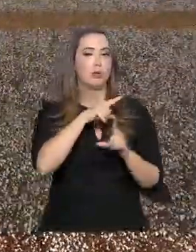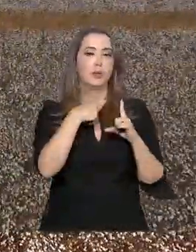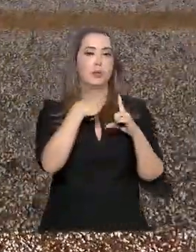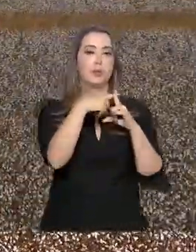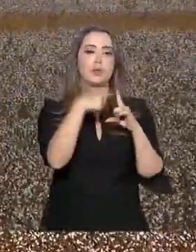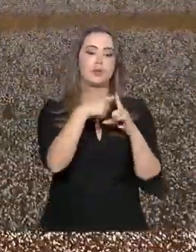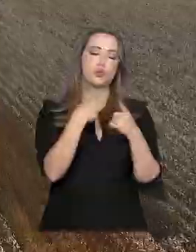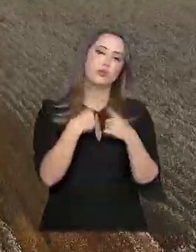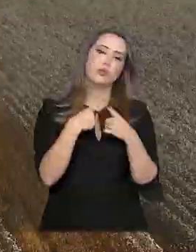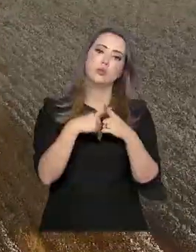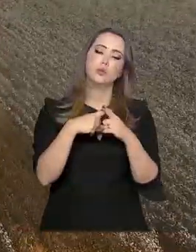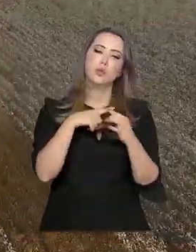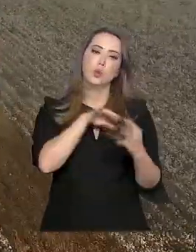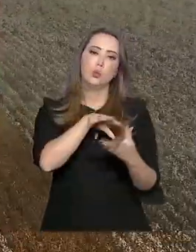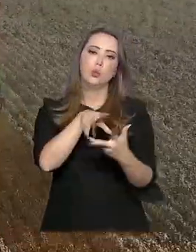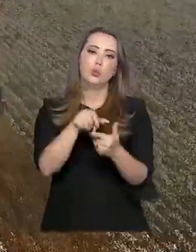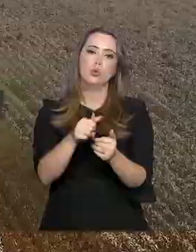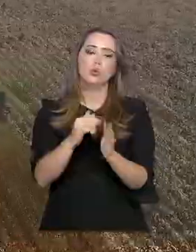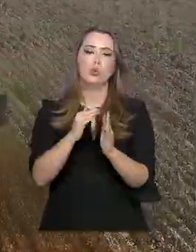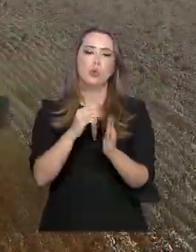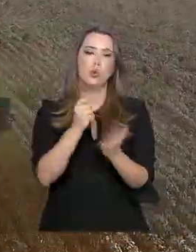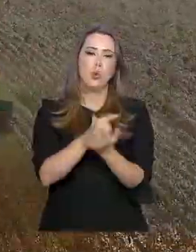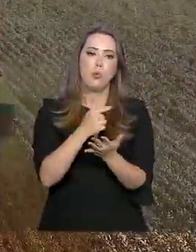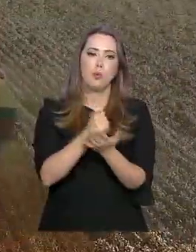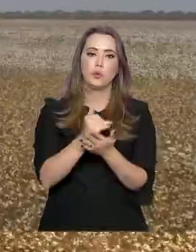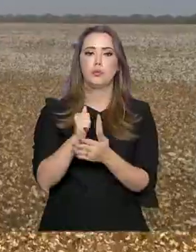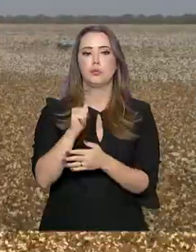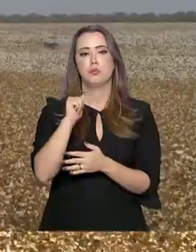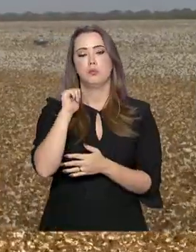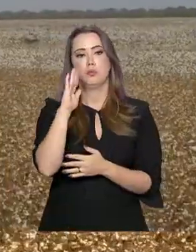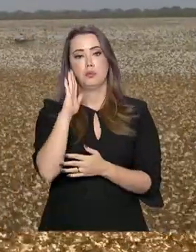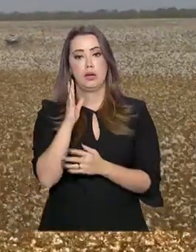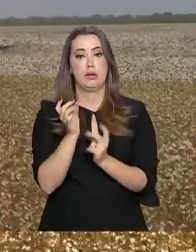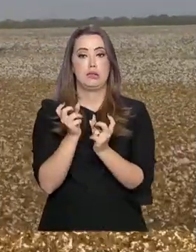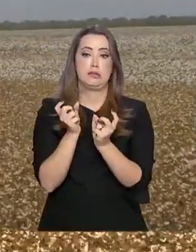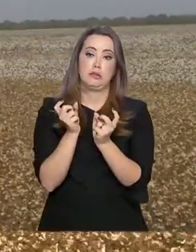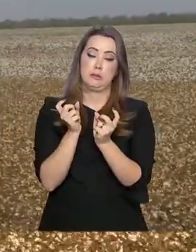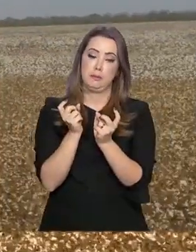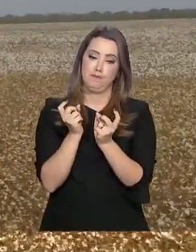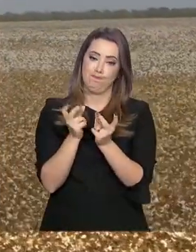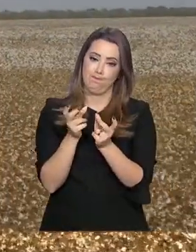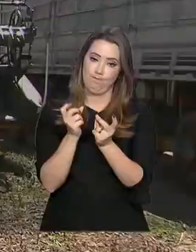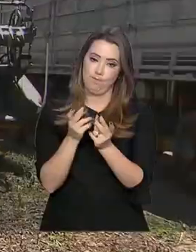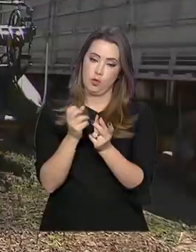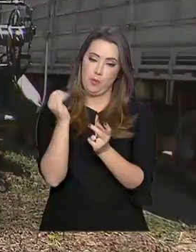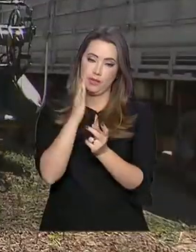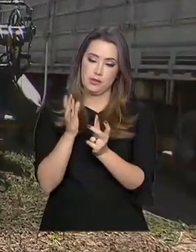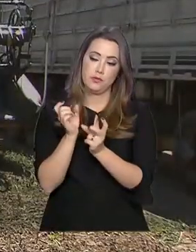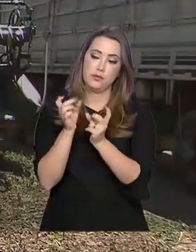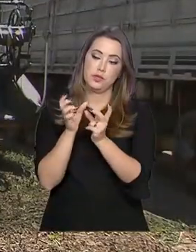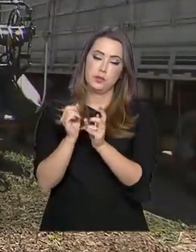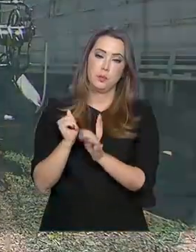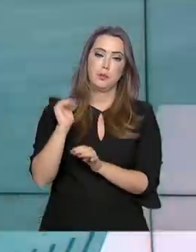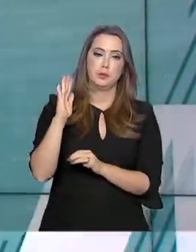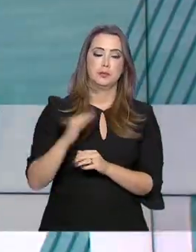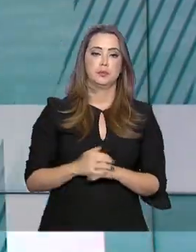pelas condições do mercado internacional, que favoreceram os preços e as exportações do setor.